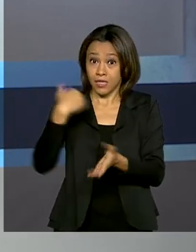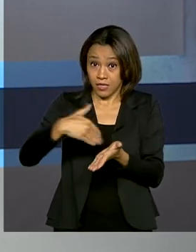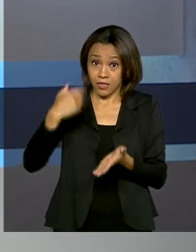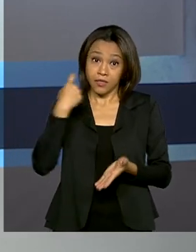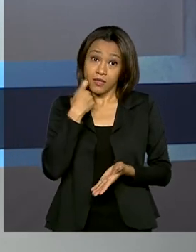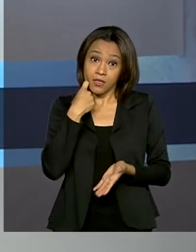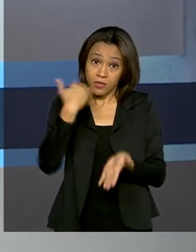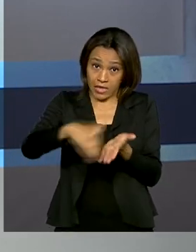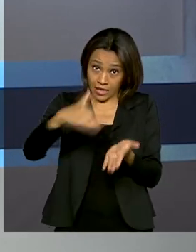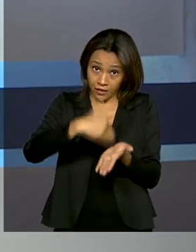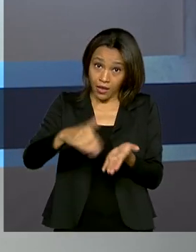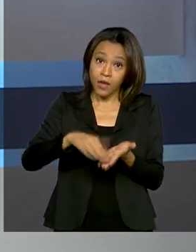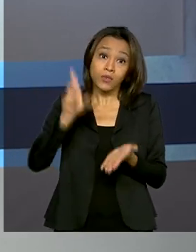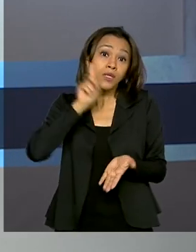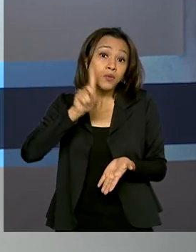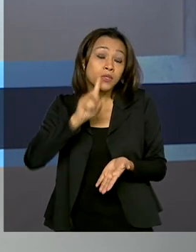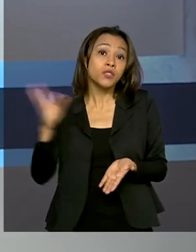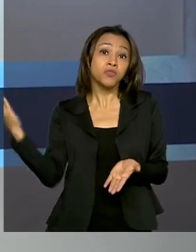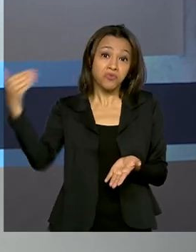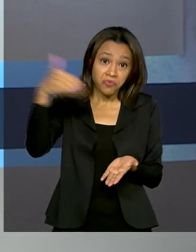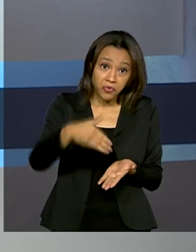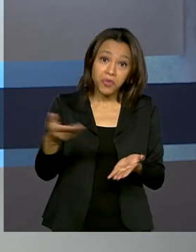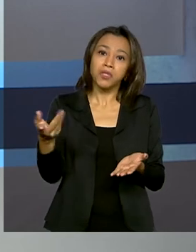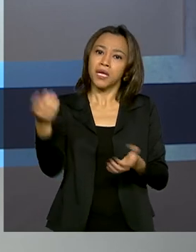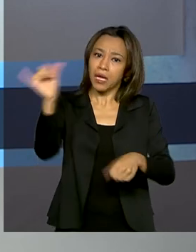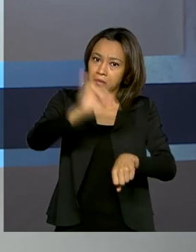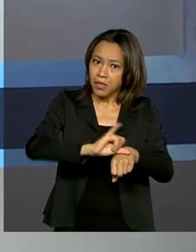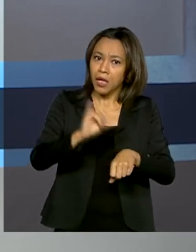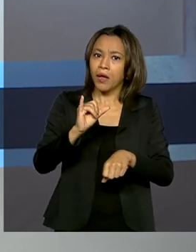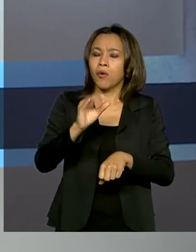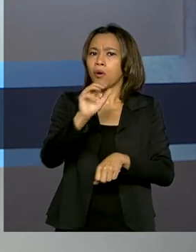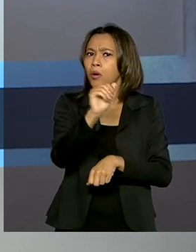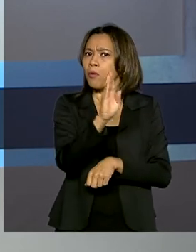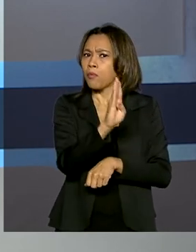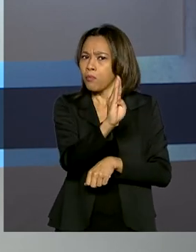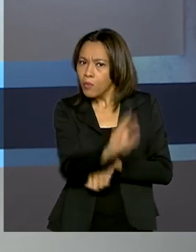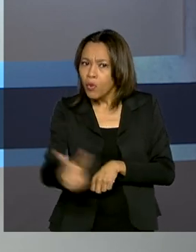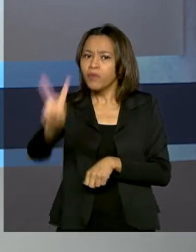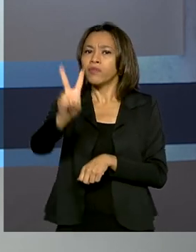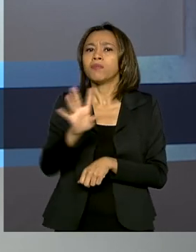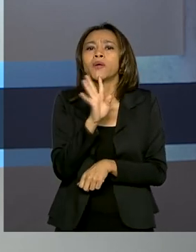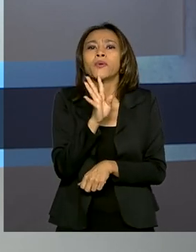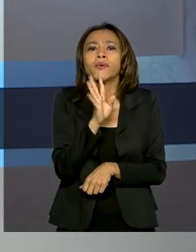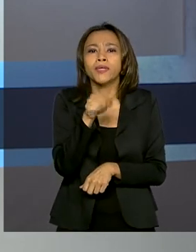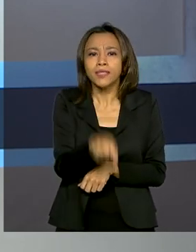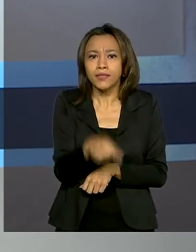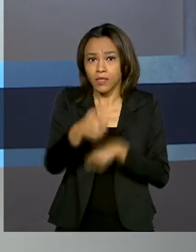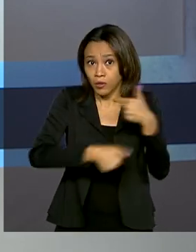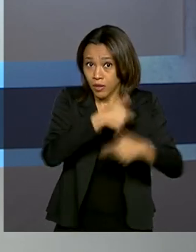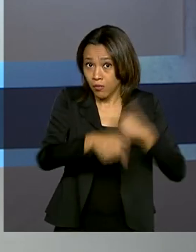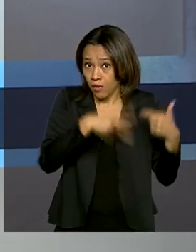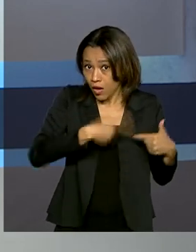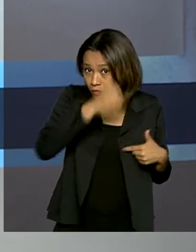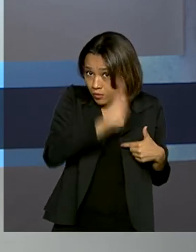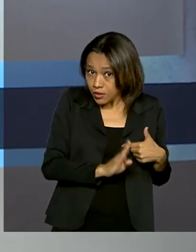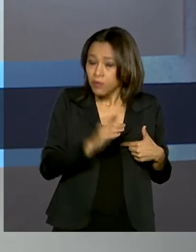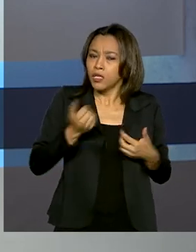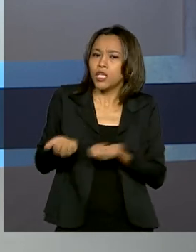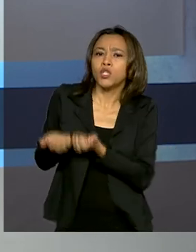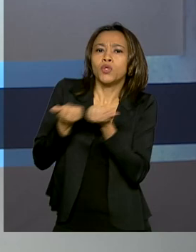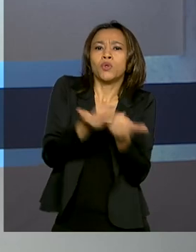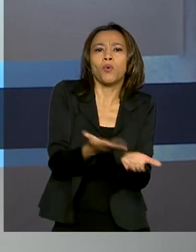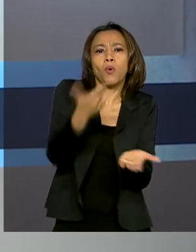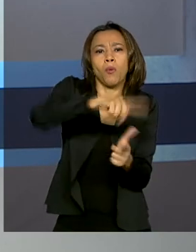Unidos, Mike Pompeu, esteve na capital Boa Vista para conhecer o trabalho da operação acolhida e anunciou a doação de mais